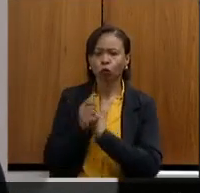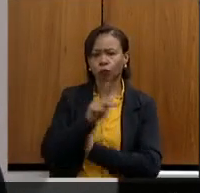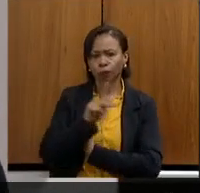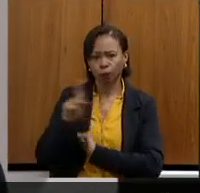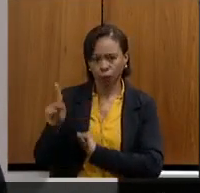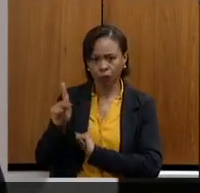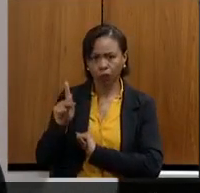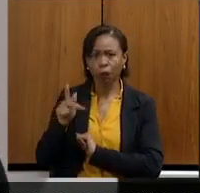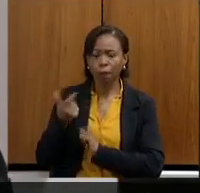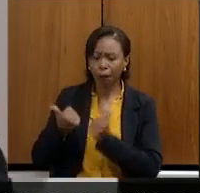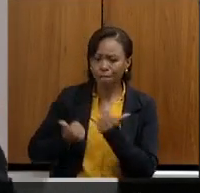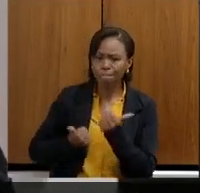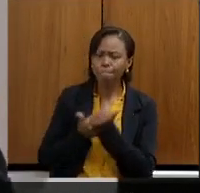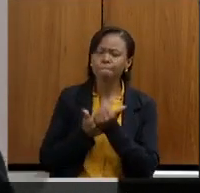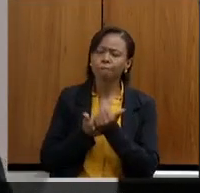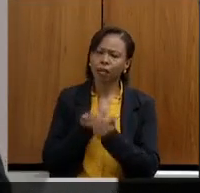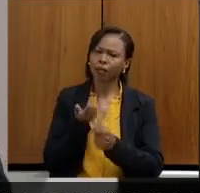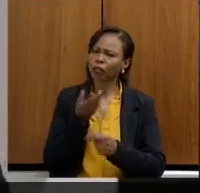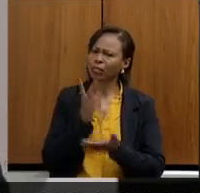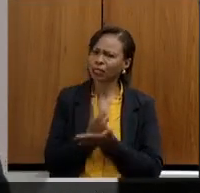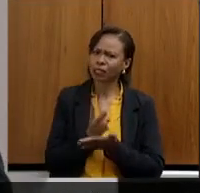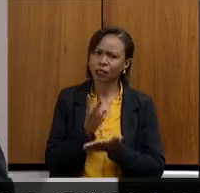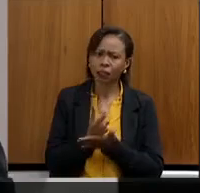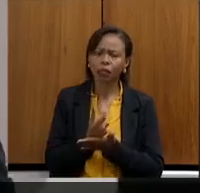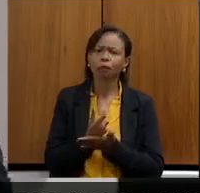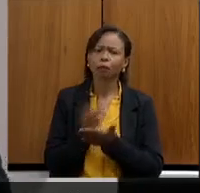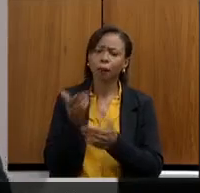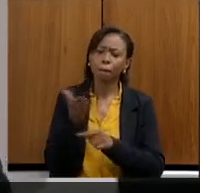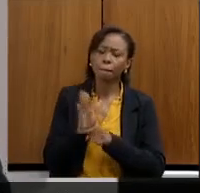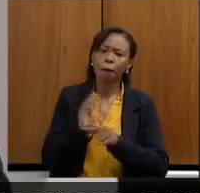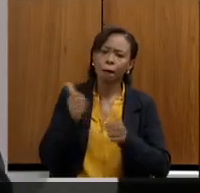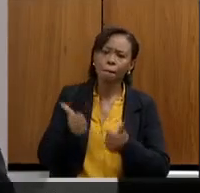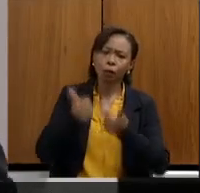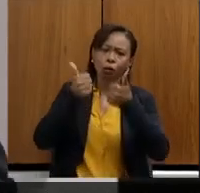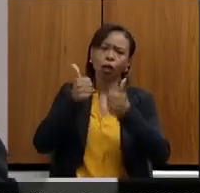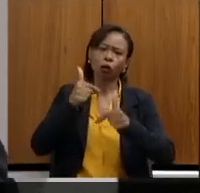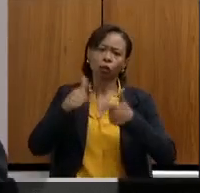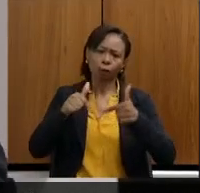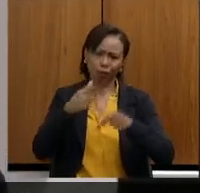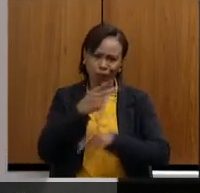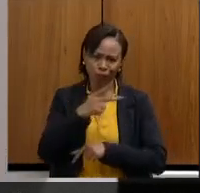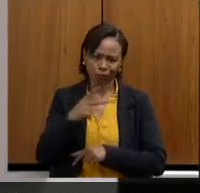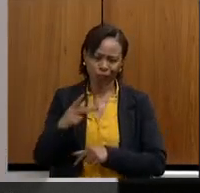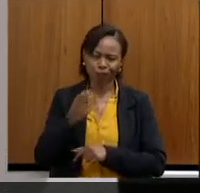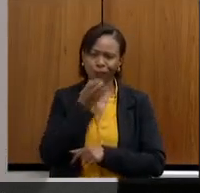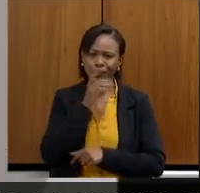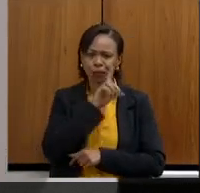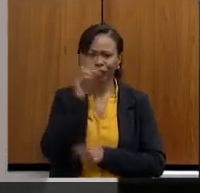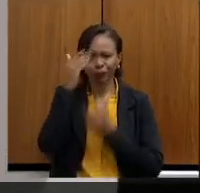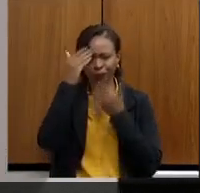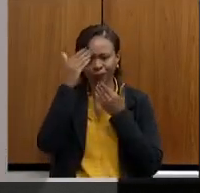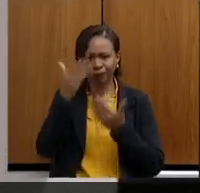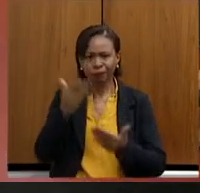sustentação para a melhoria do trabalho de cada um de vocês. Um bom dia a todos e obrigado.